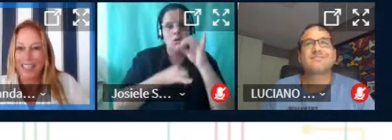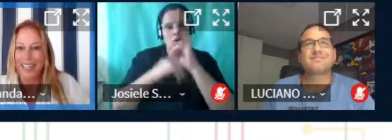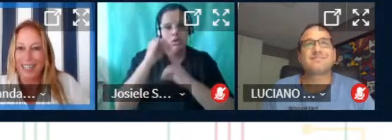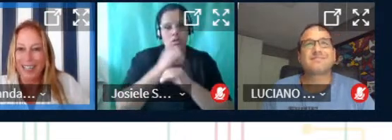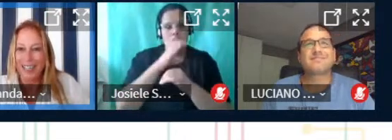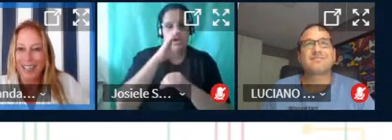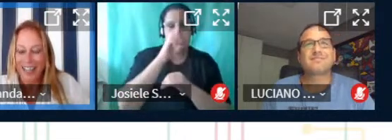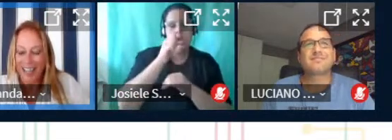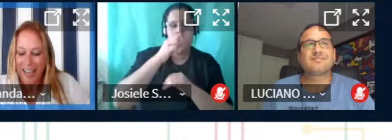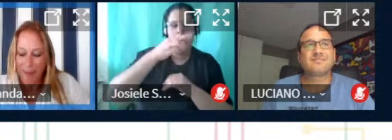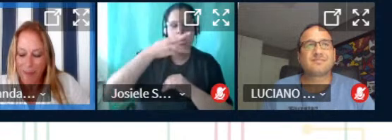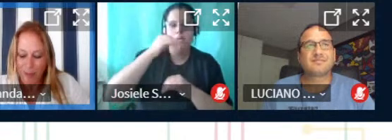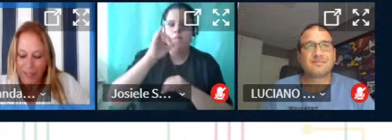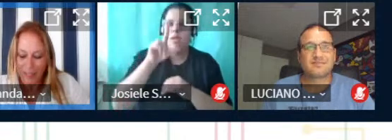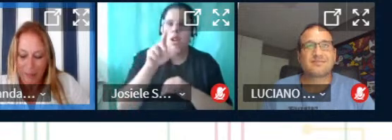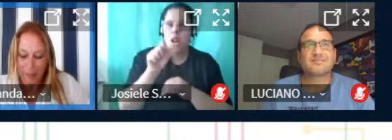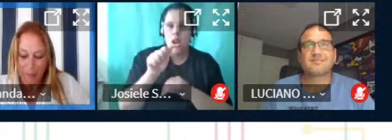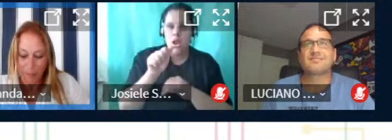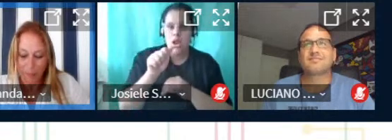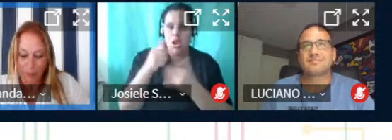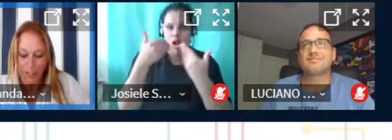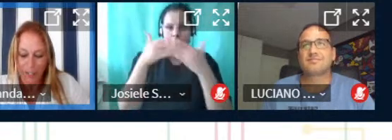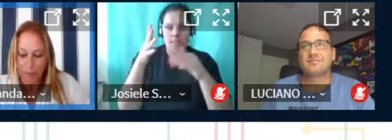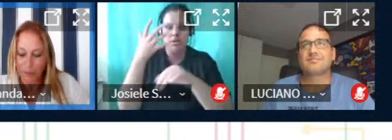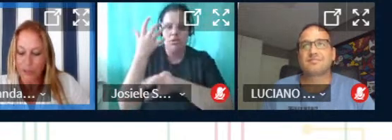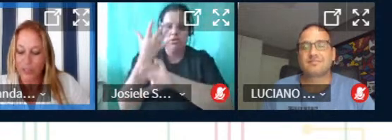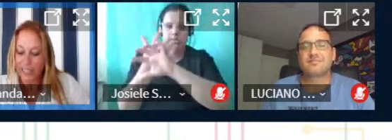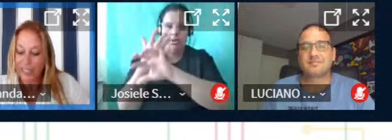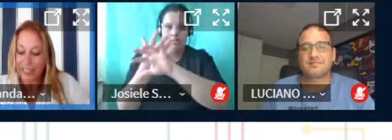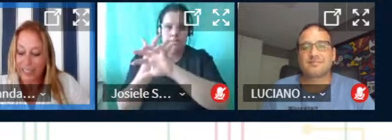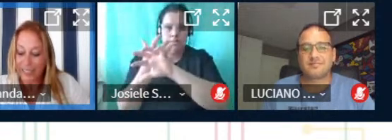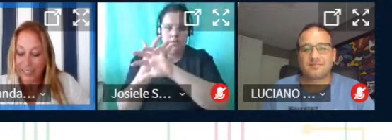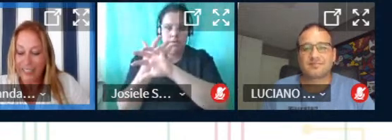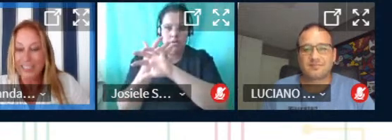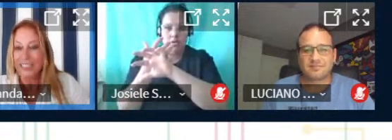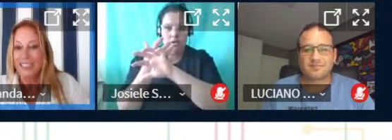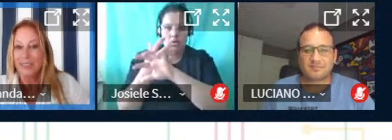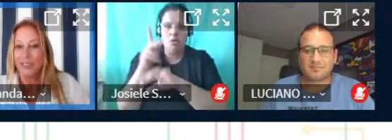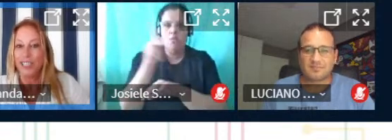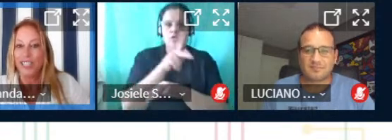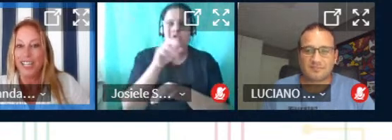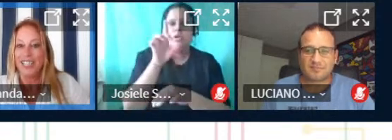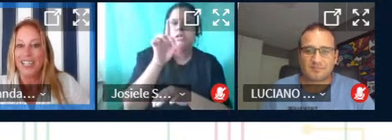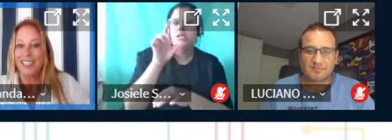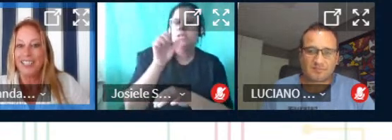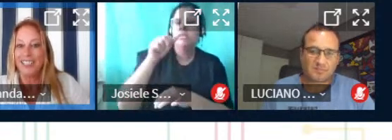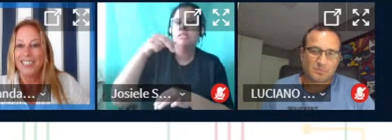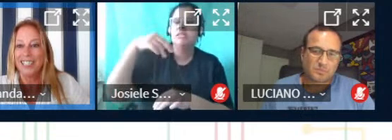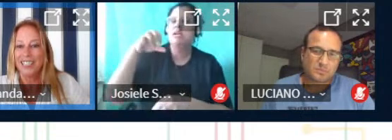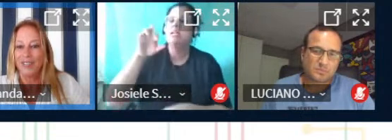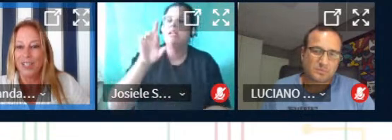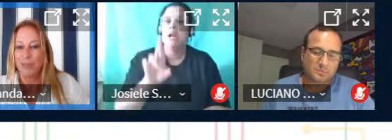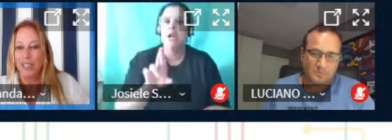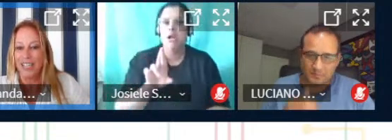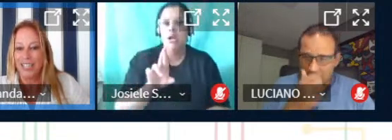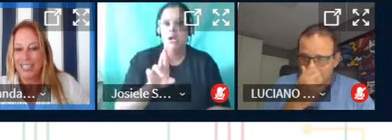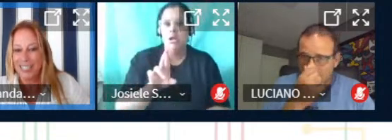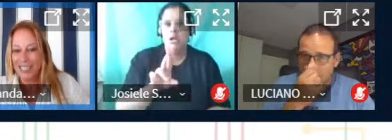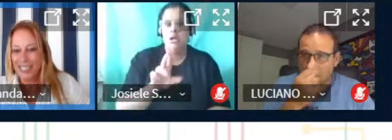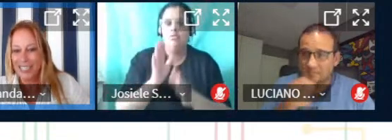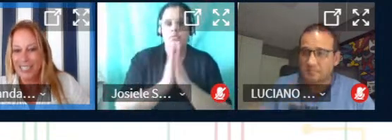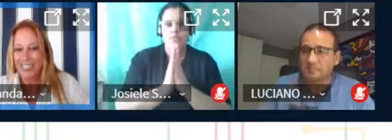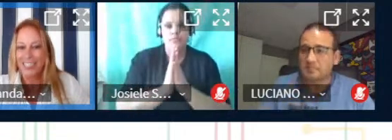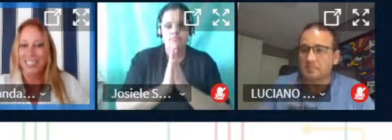Camila que abra sua câmera por favor e professor Danner por gentileza se façam